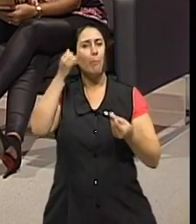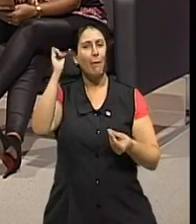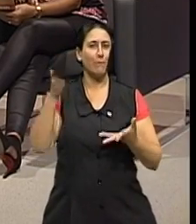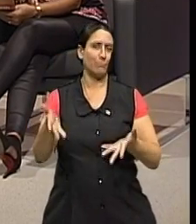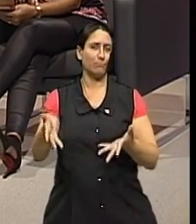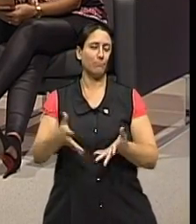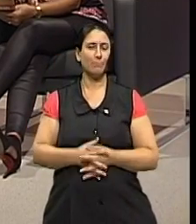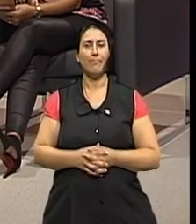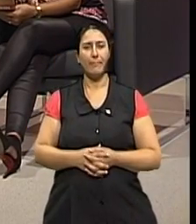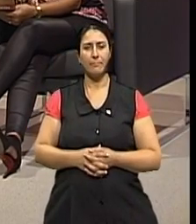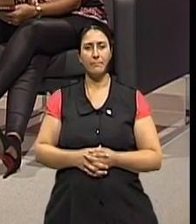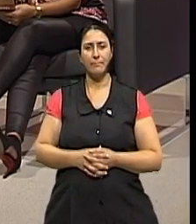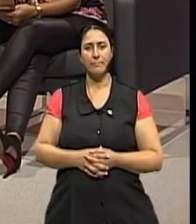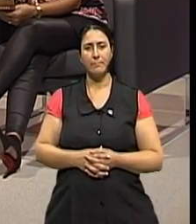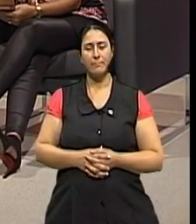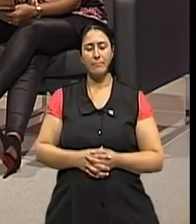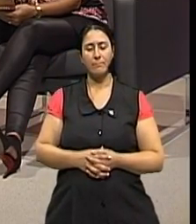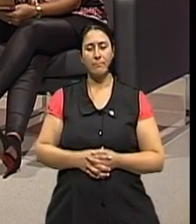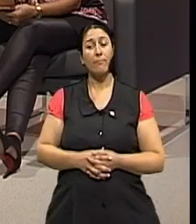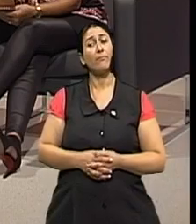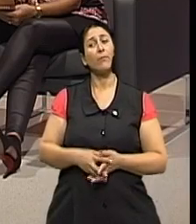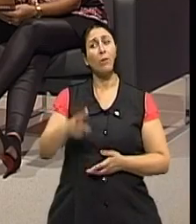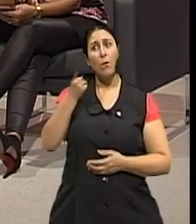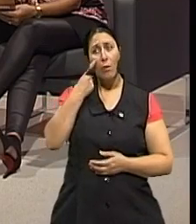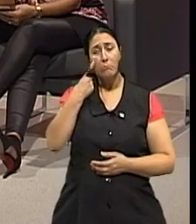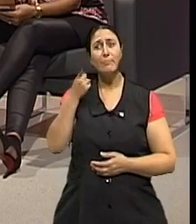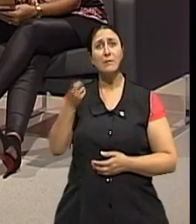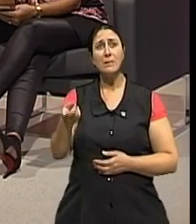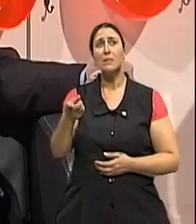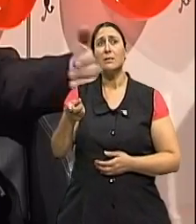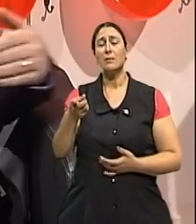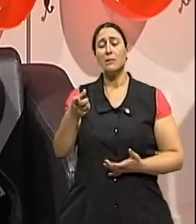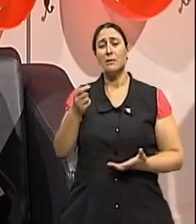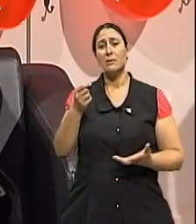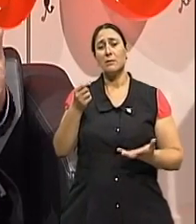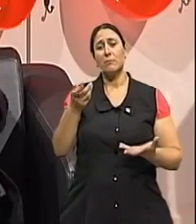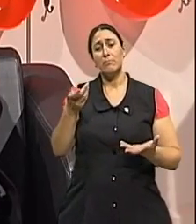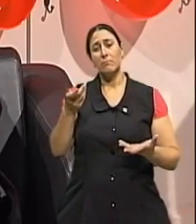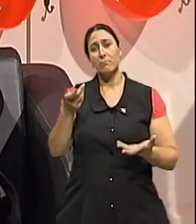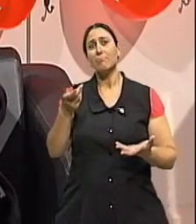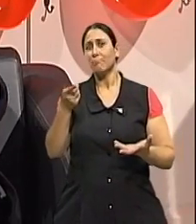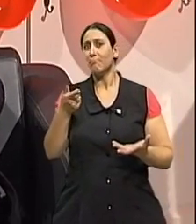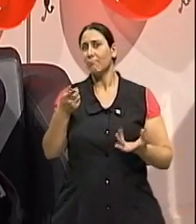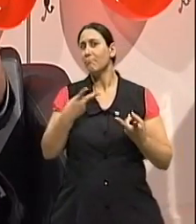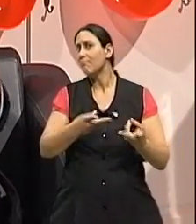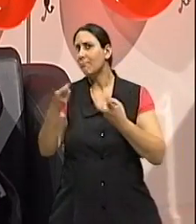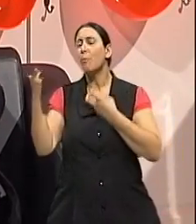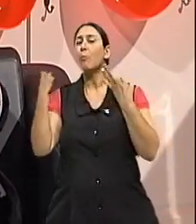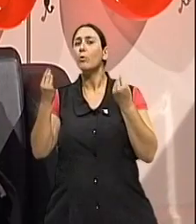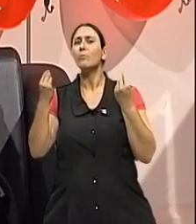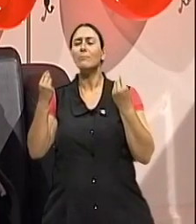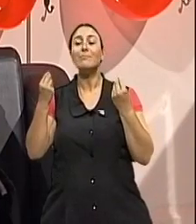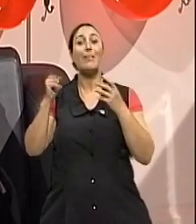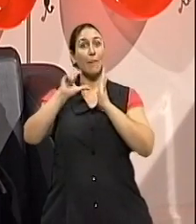A prevenção... Atacar nesse caso? Ótima a tua questão. Acho que isso é o que mais aparece, né? A gente busca de